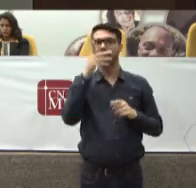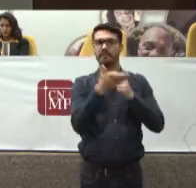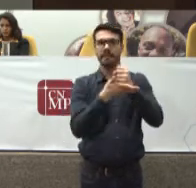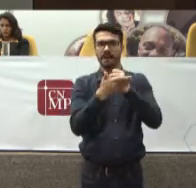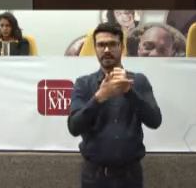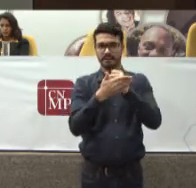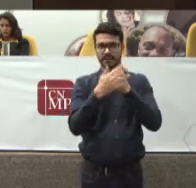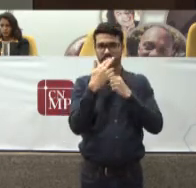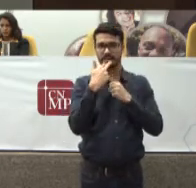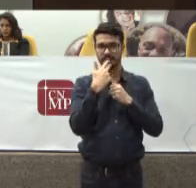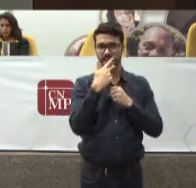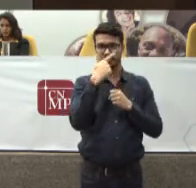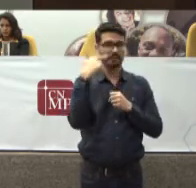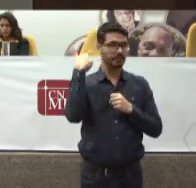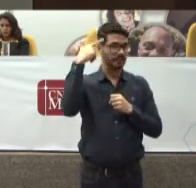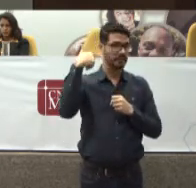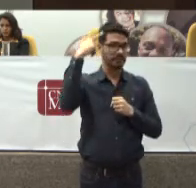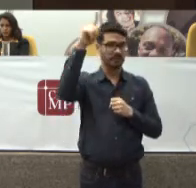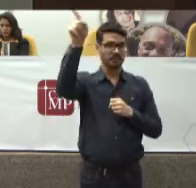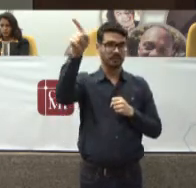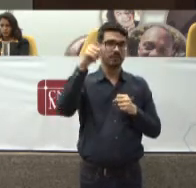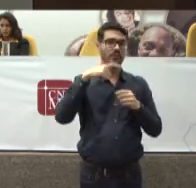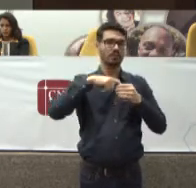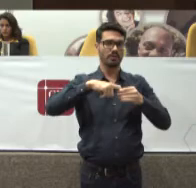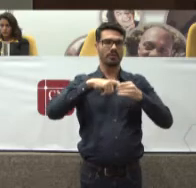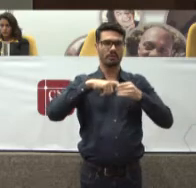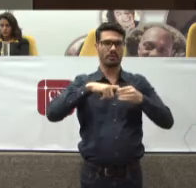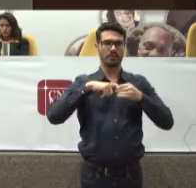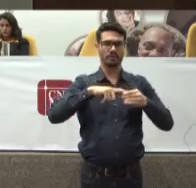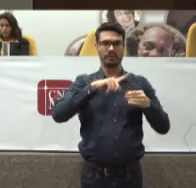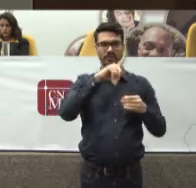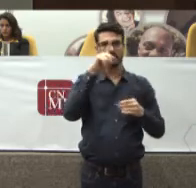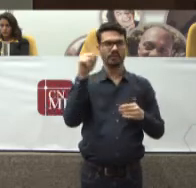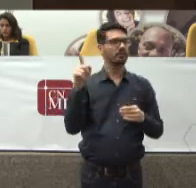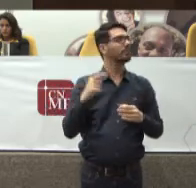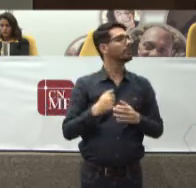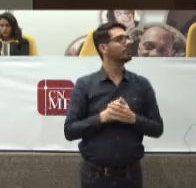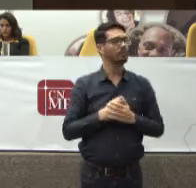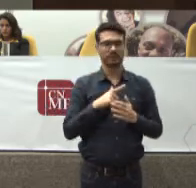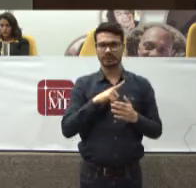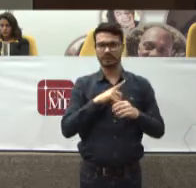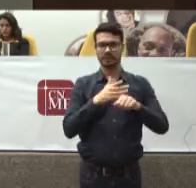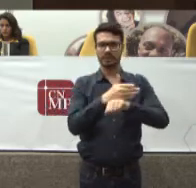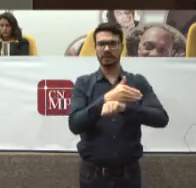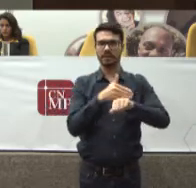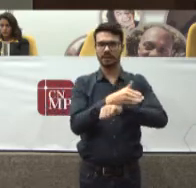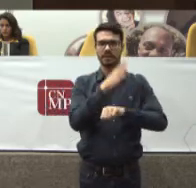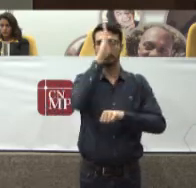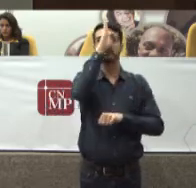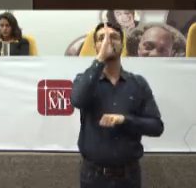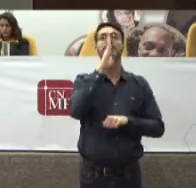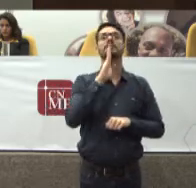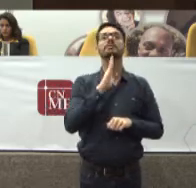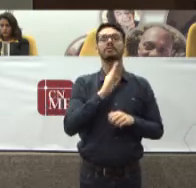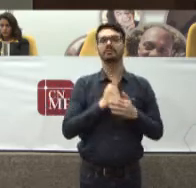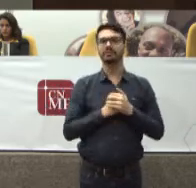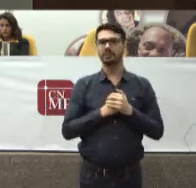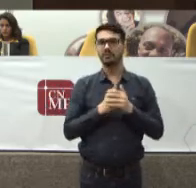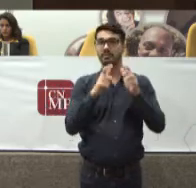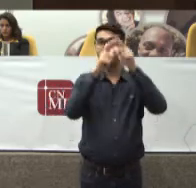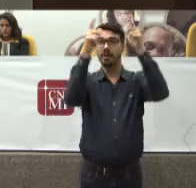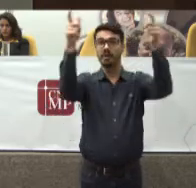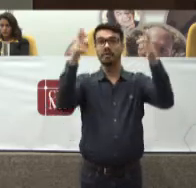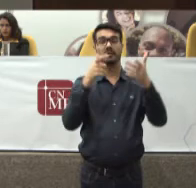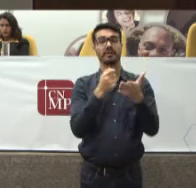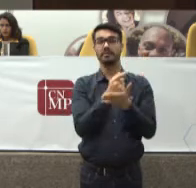brasileiros Por um convênio Do Estado brasileiro Com o Cochrane Têm acesso gratuito Na maior parte do mundo Esse acesso